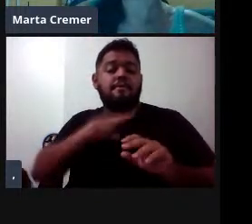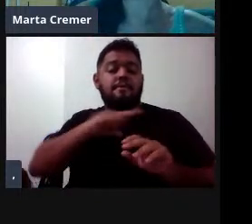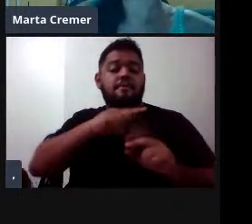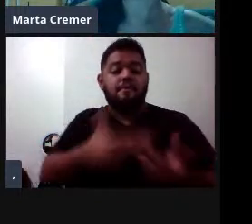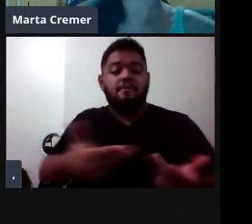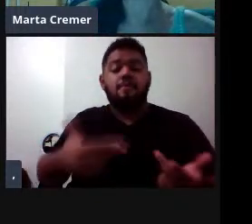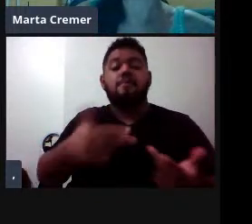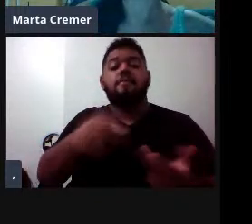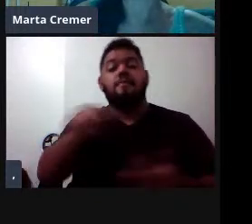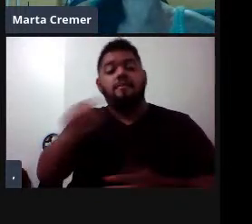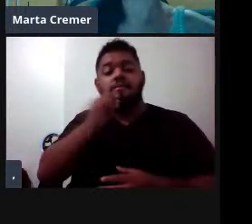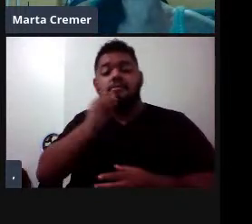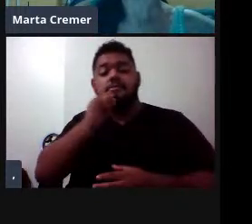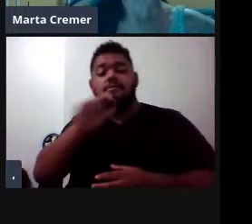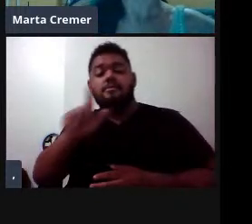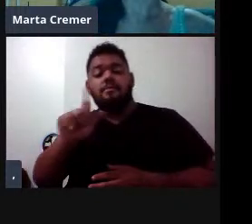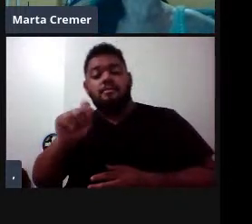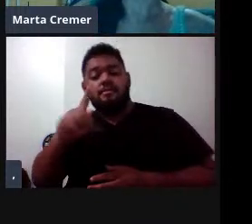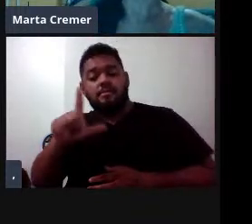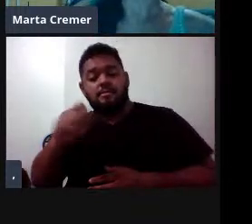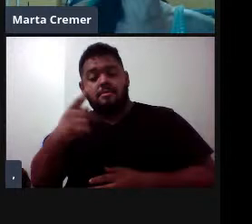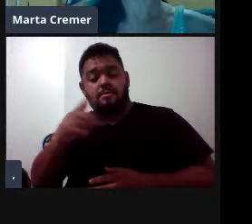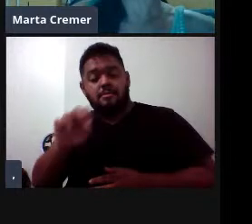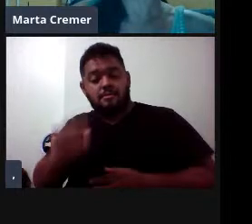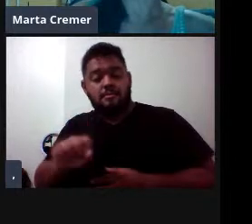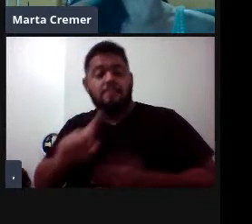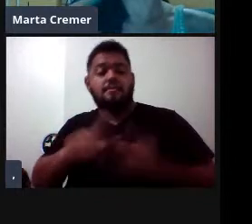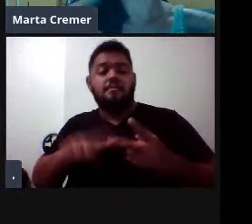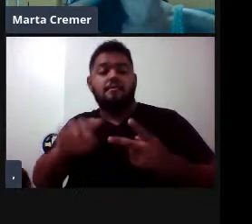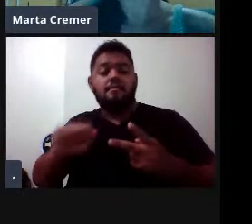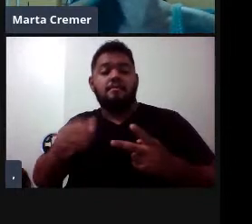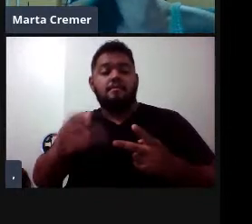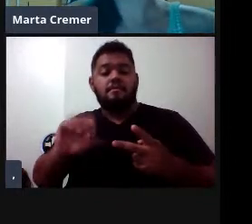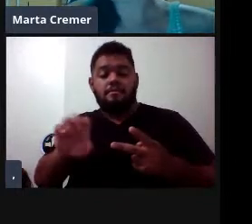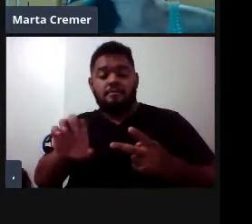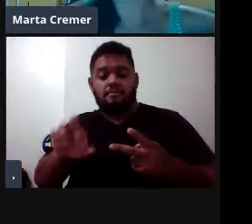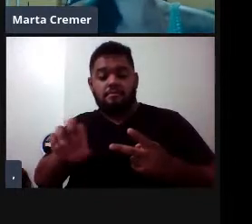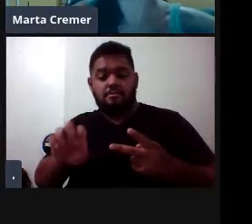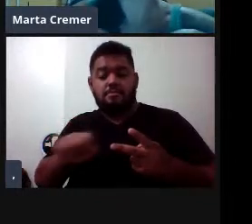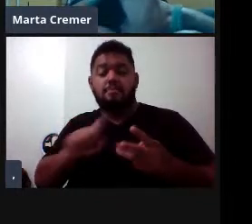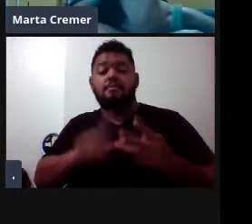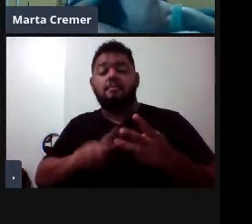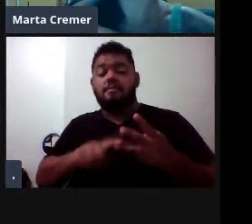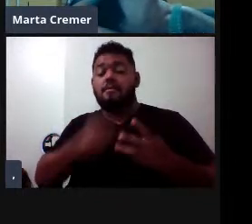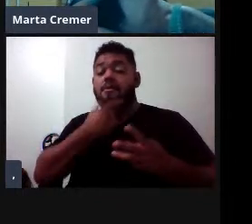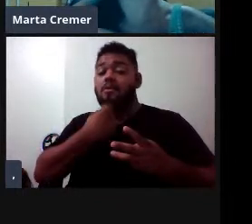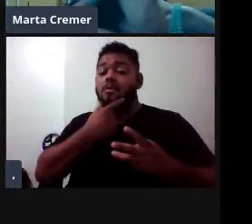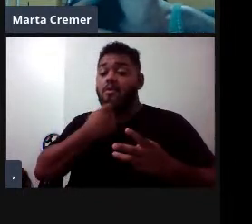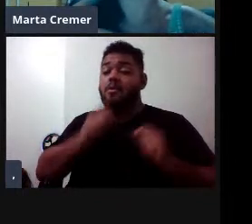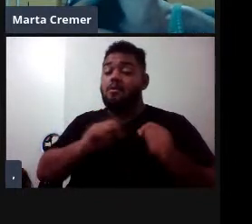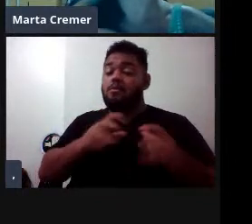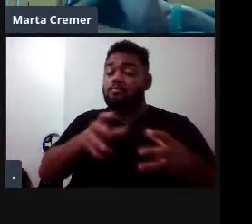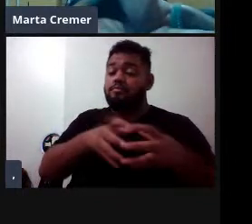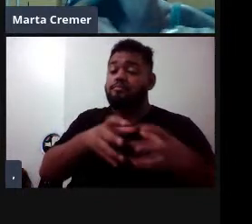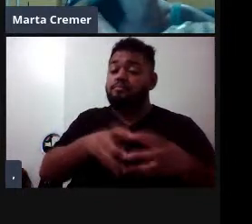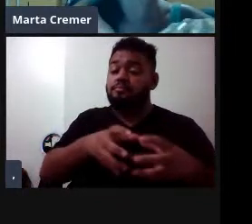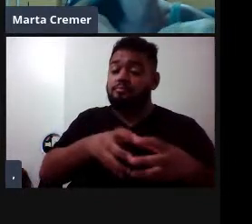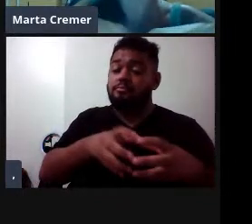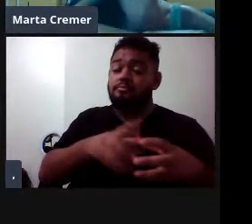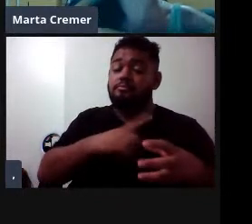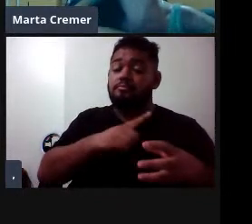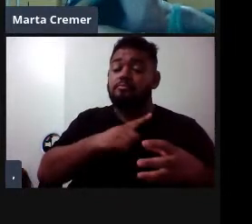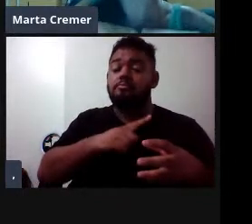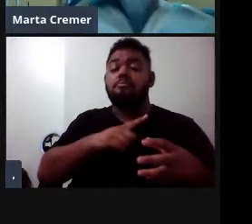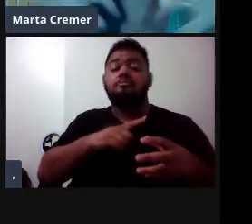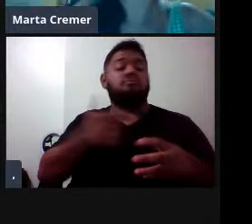Galápagos, os Açores, por exemplo, e os machos, né, elas formam sociedades matrilineares, e os machos, quando estão fora do período